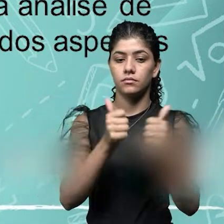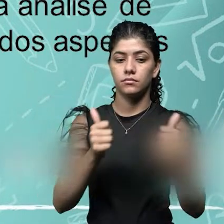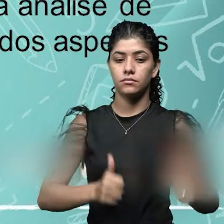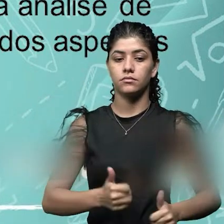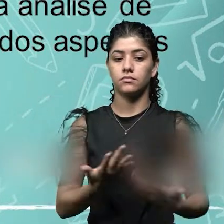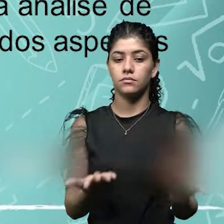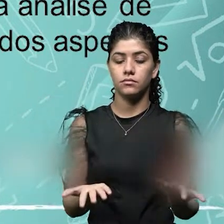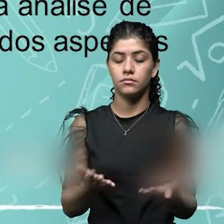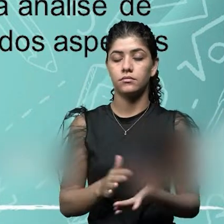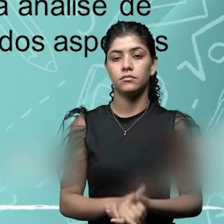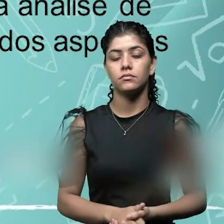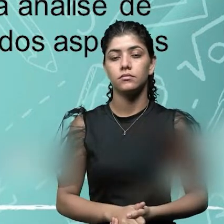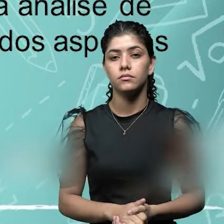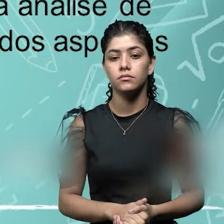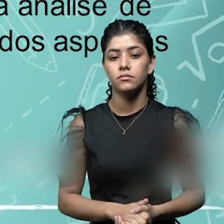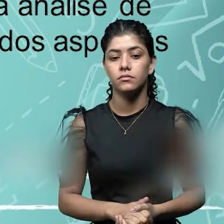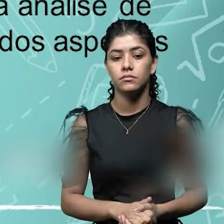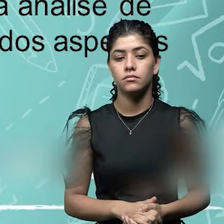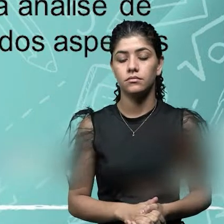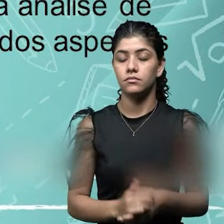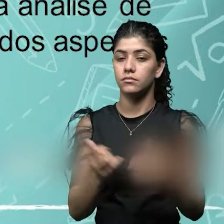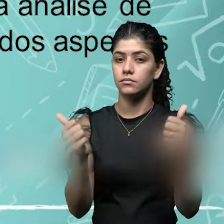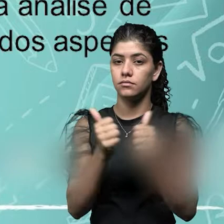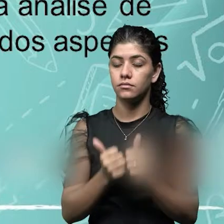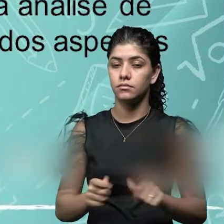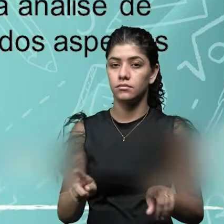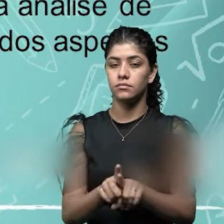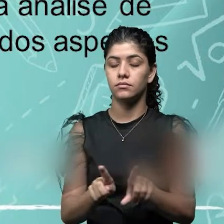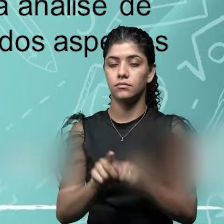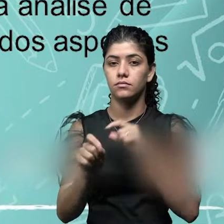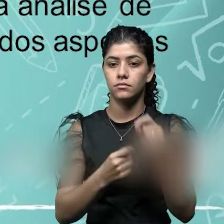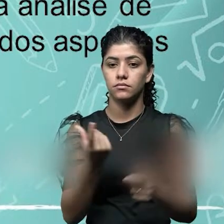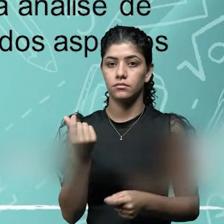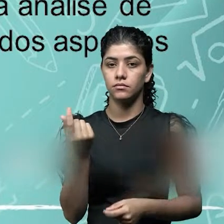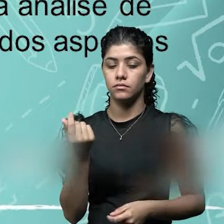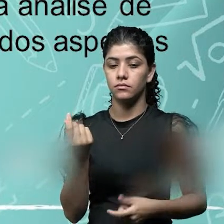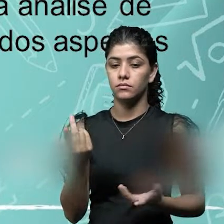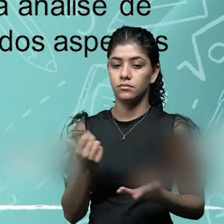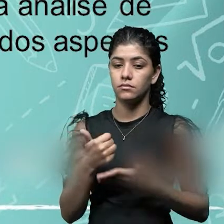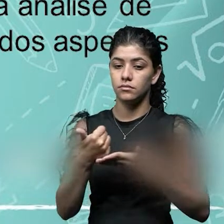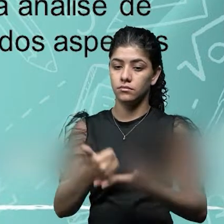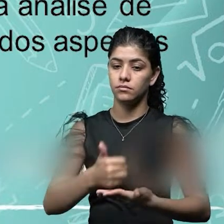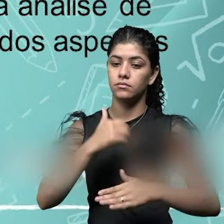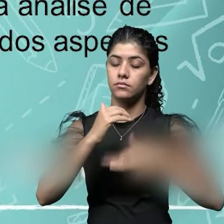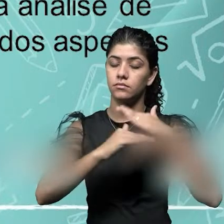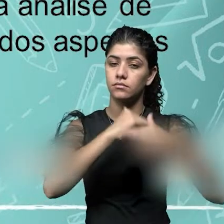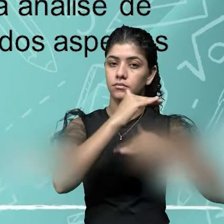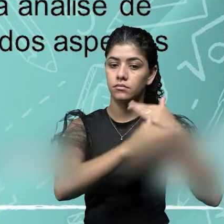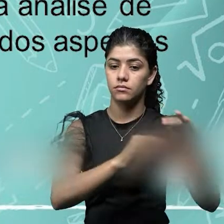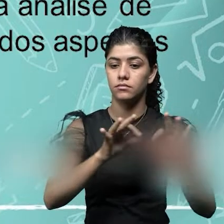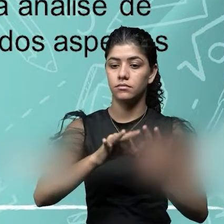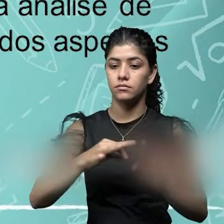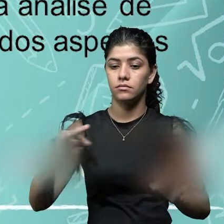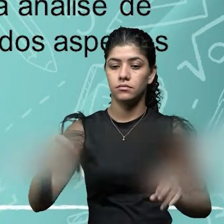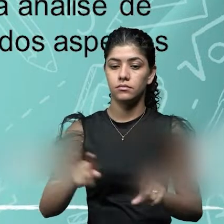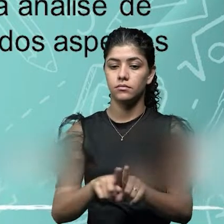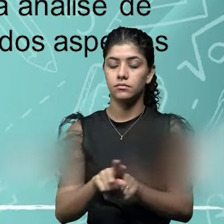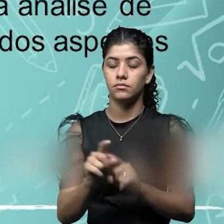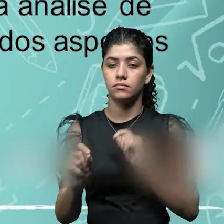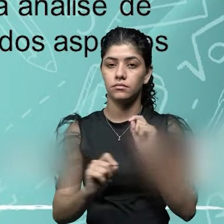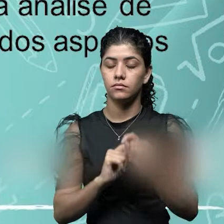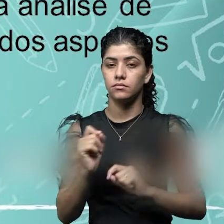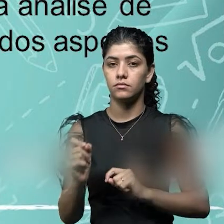serão realizadas. A análise do custo e benefício dos processos de medição além dos